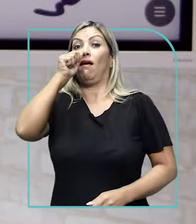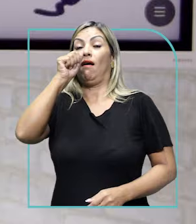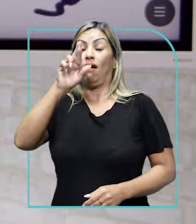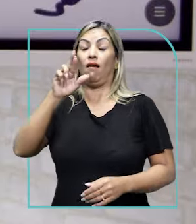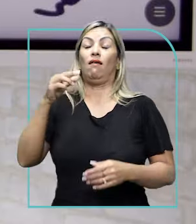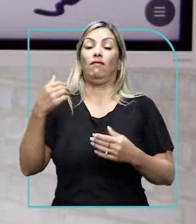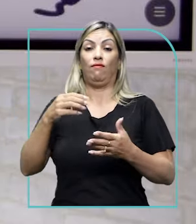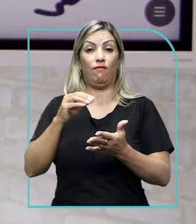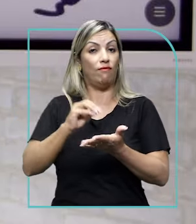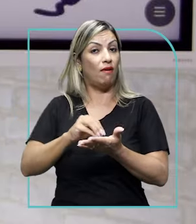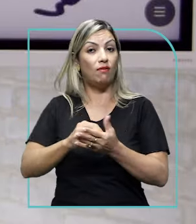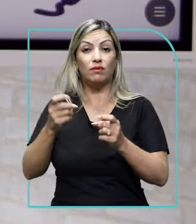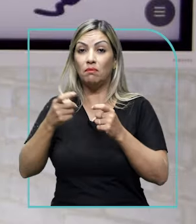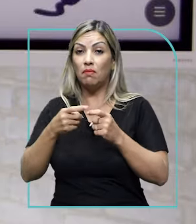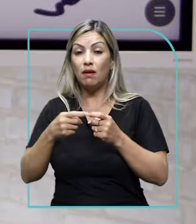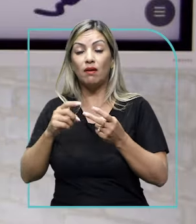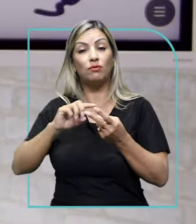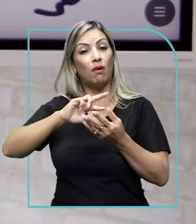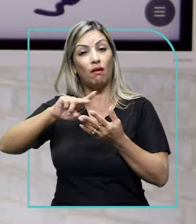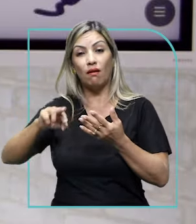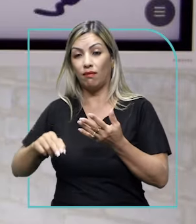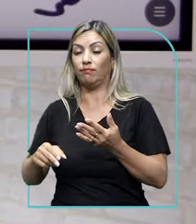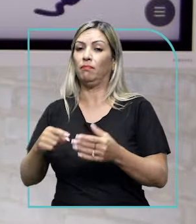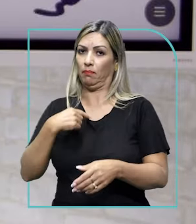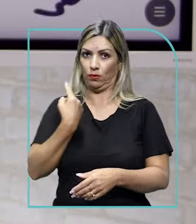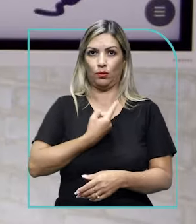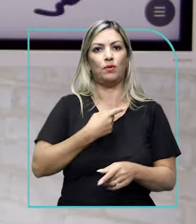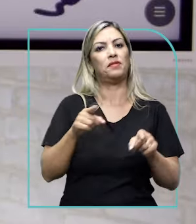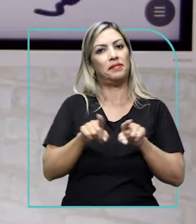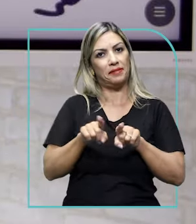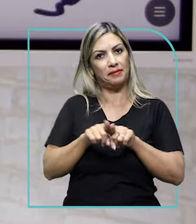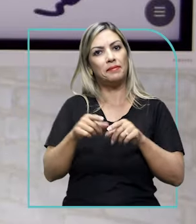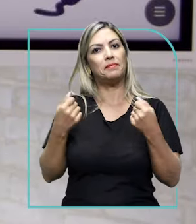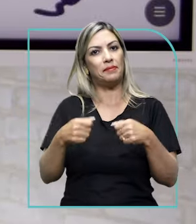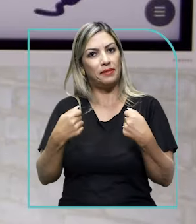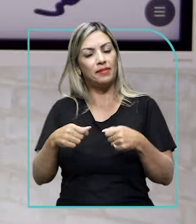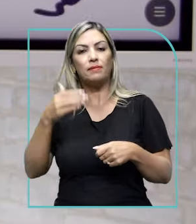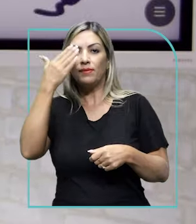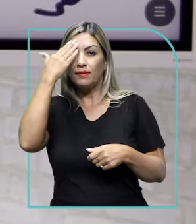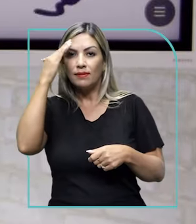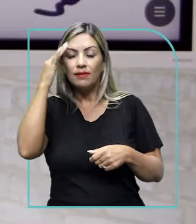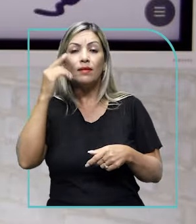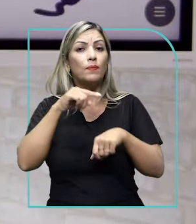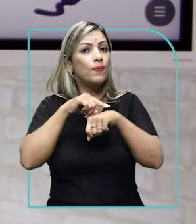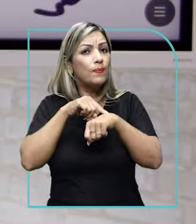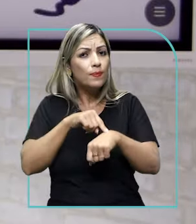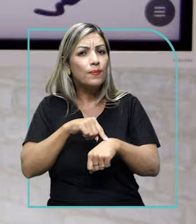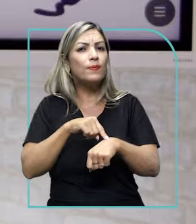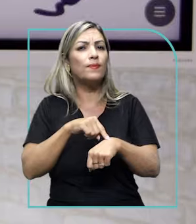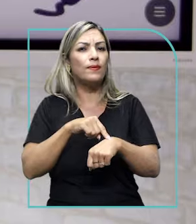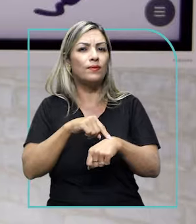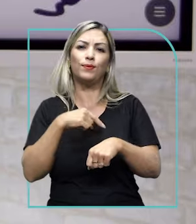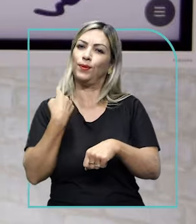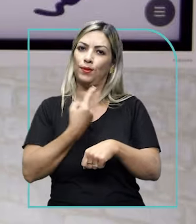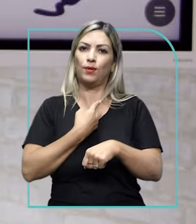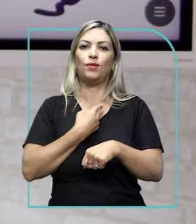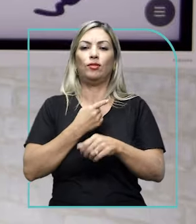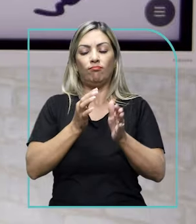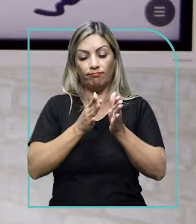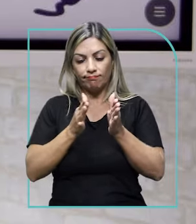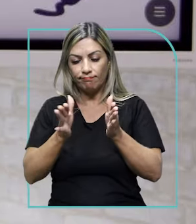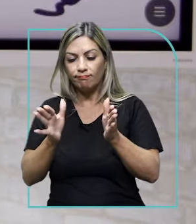sofreram por falta de atendimento médico, mas nós, né? Também precisamos entender que foi o momento que nós